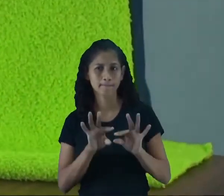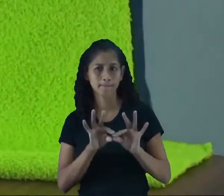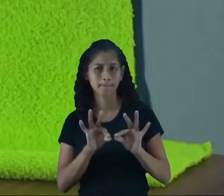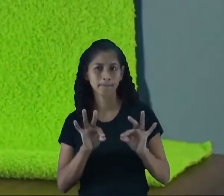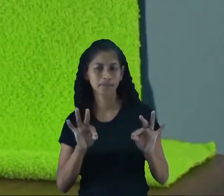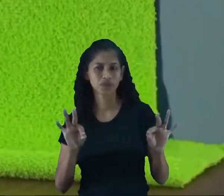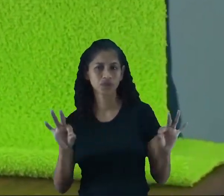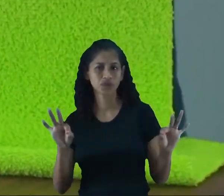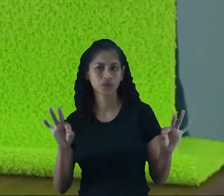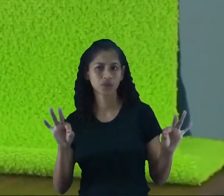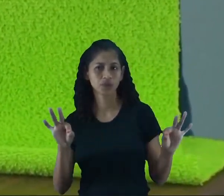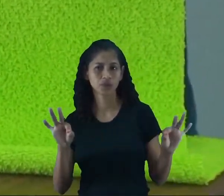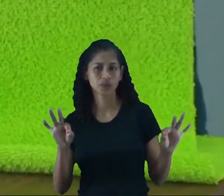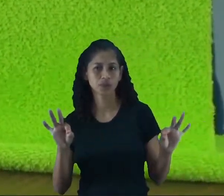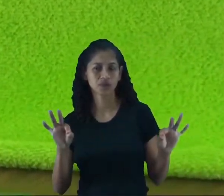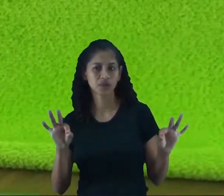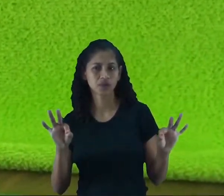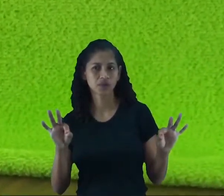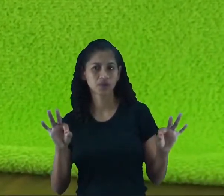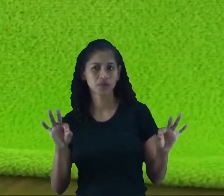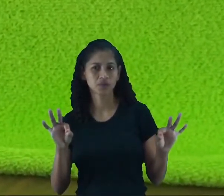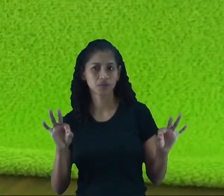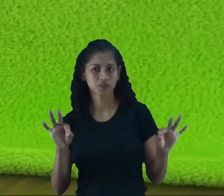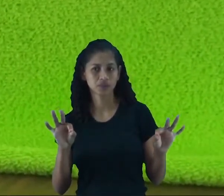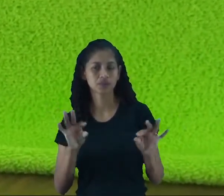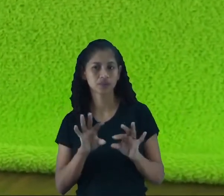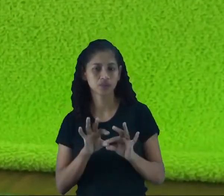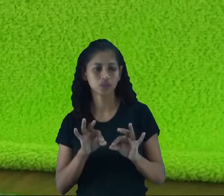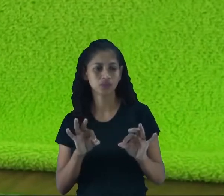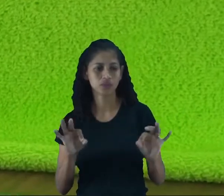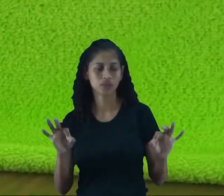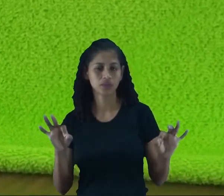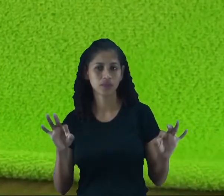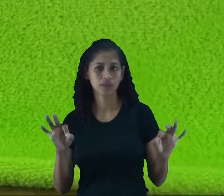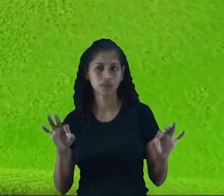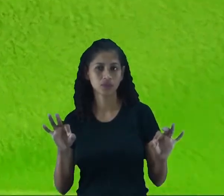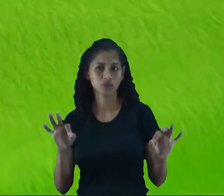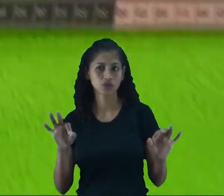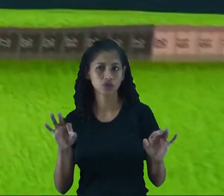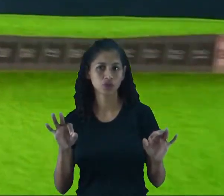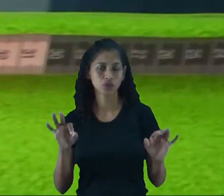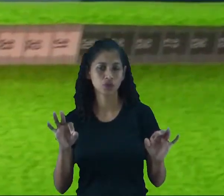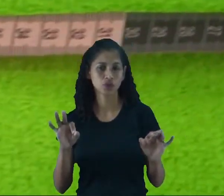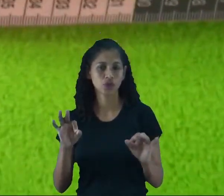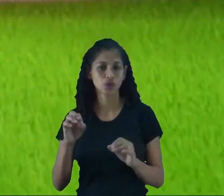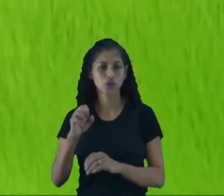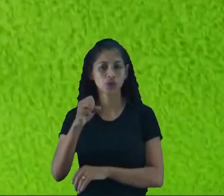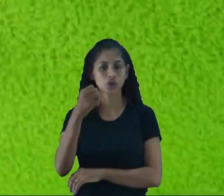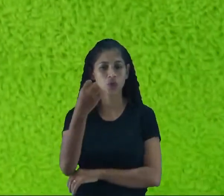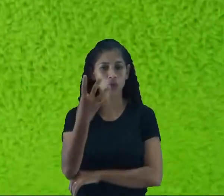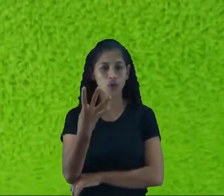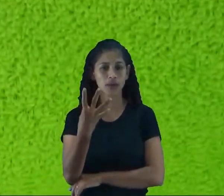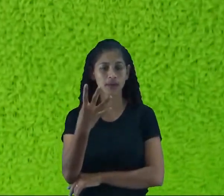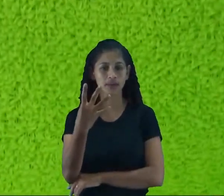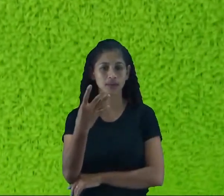que esse tecido, nesse tamanho, ele está medindo 41